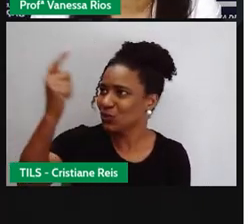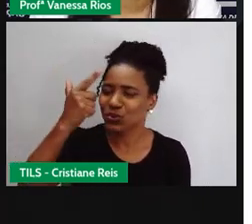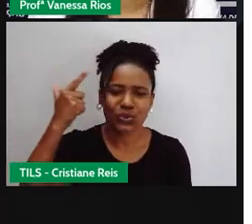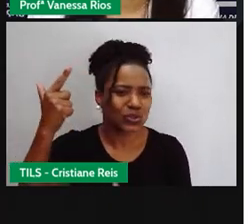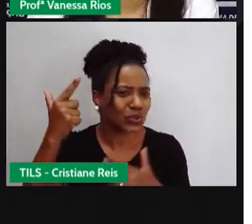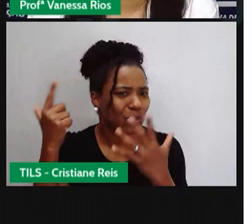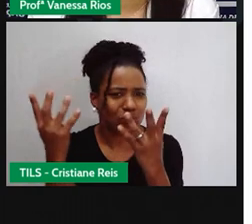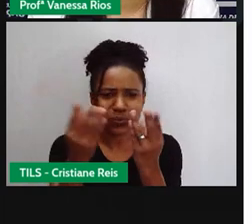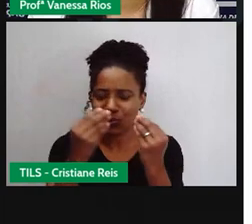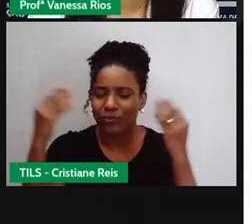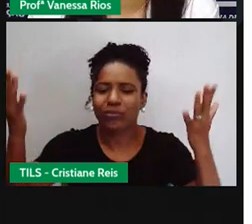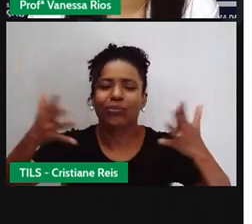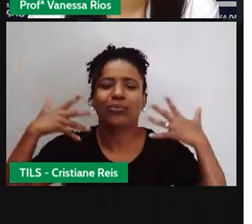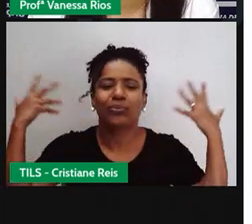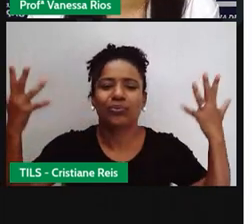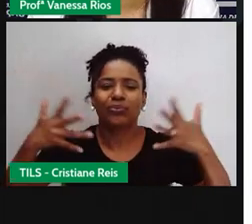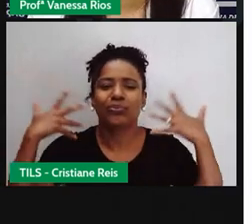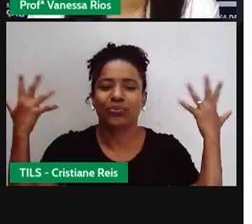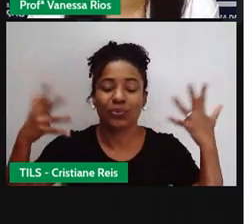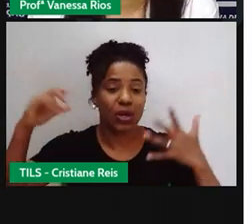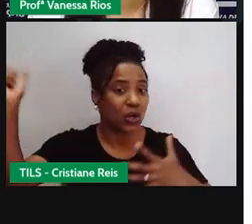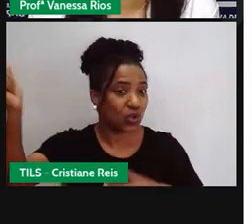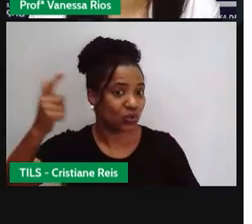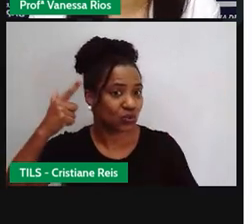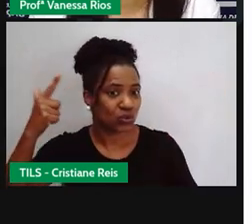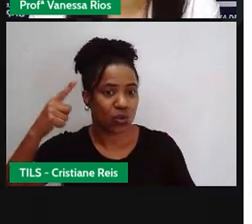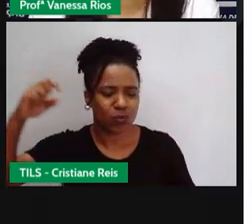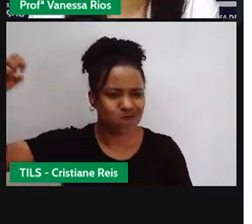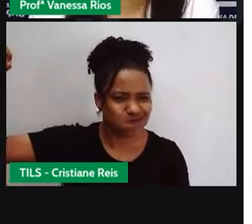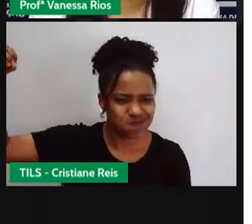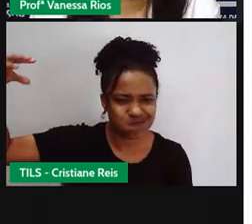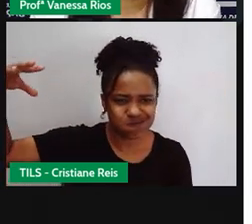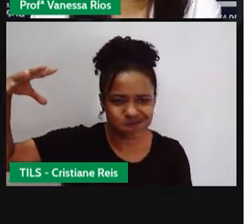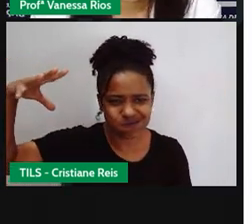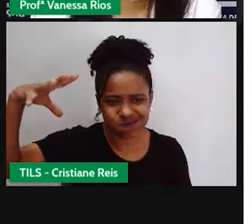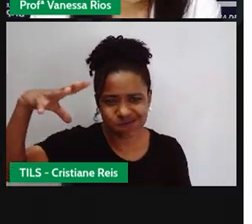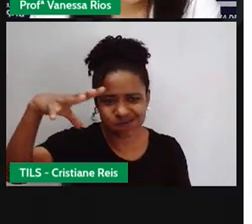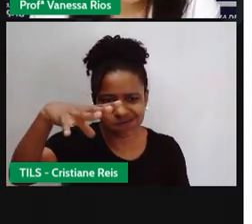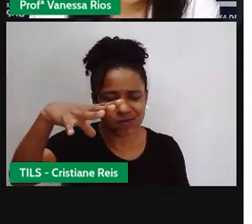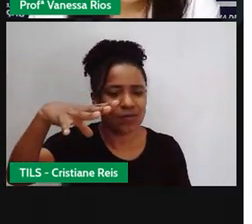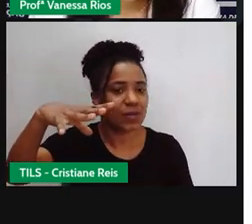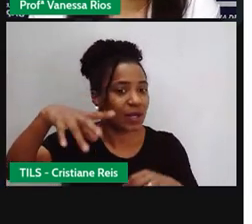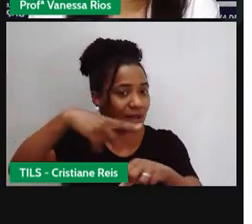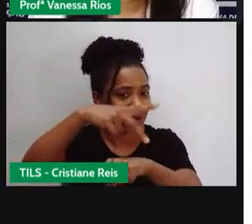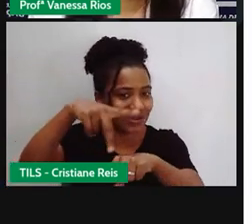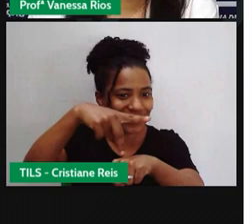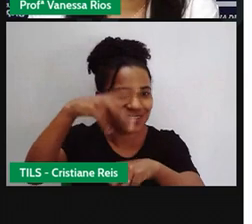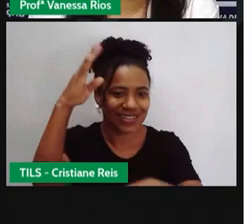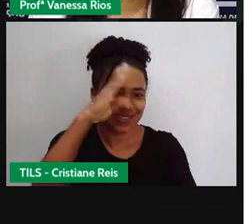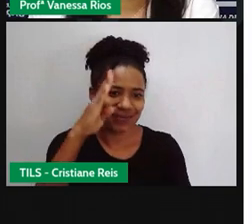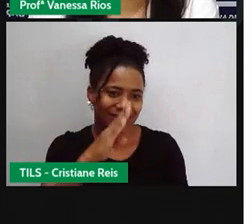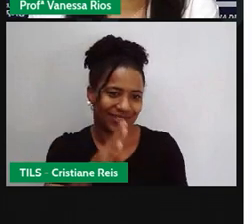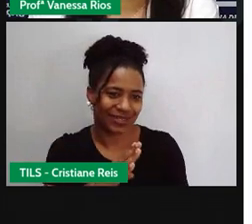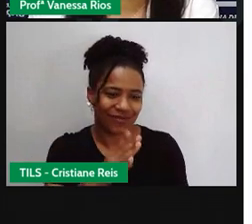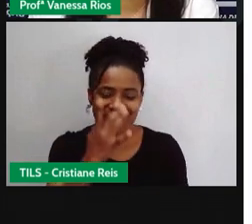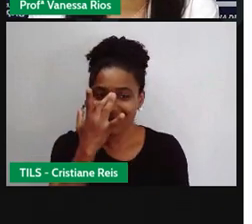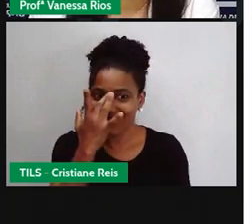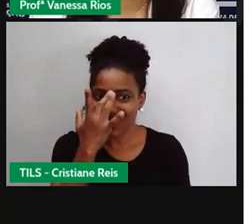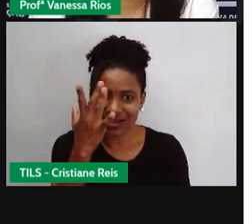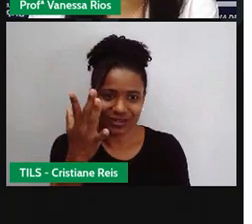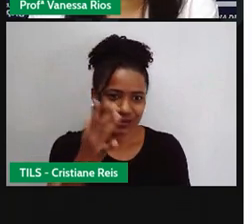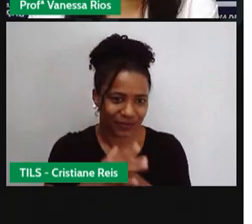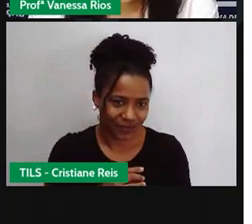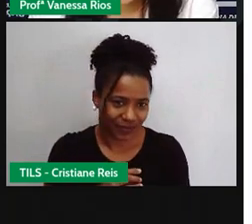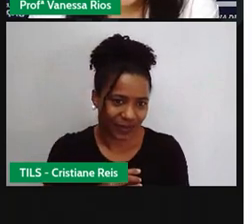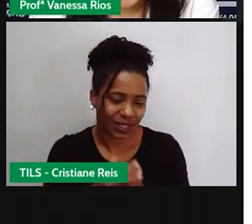Sol, o quanto da incidência em que os raios solares chegam ao nosso país. Então, existem lugares aí que o Sol